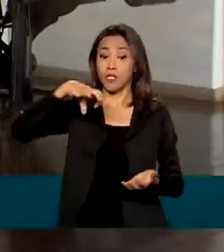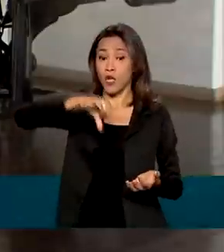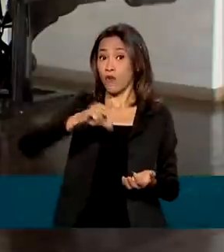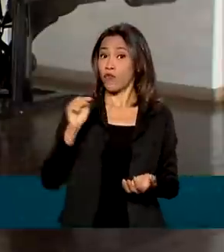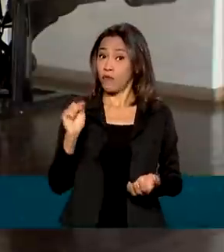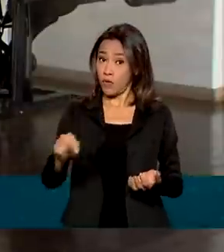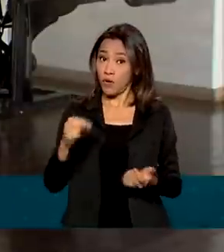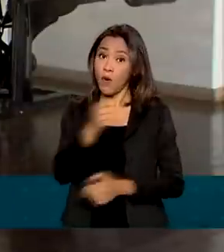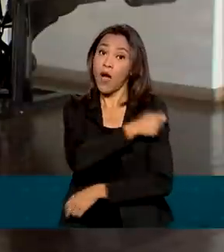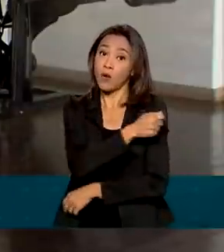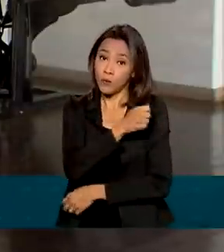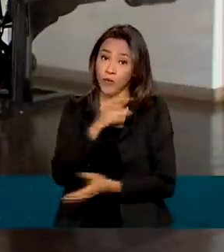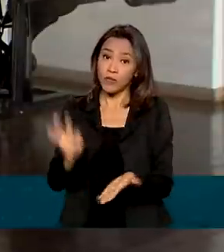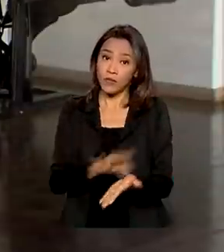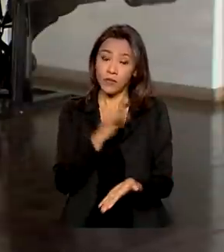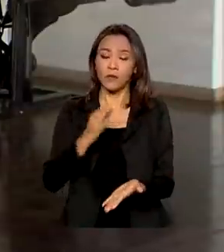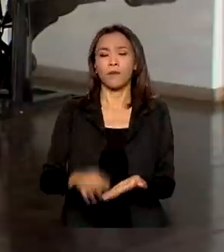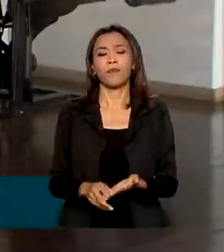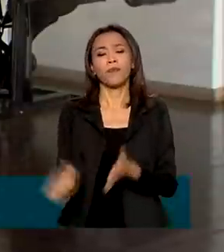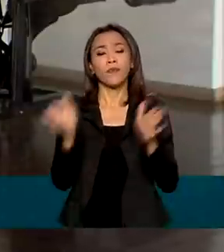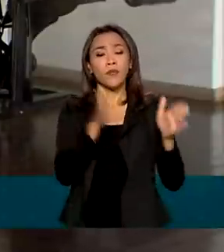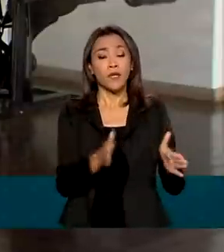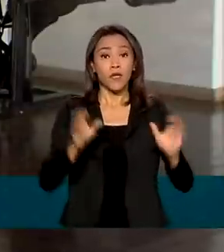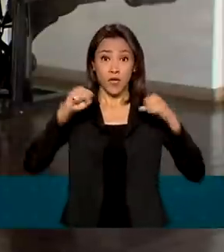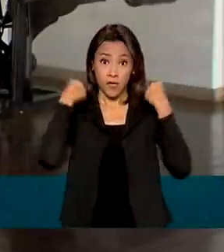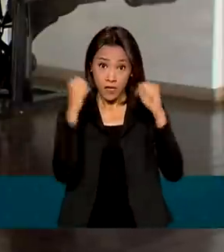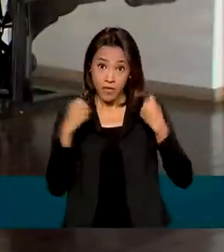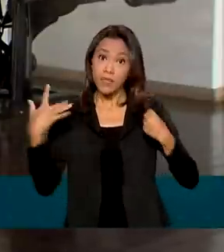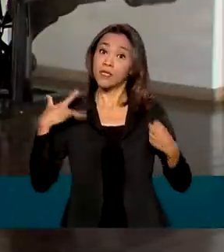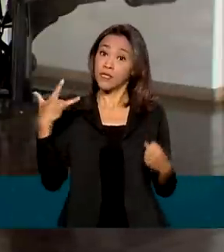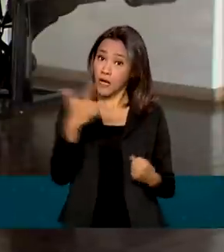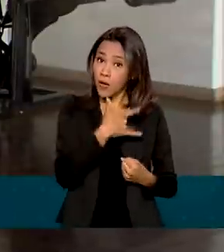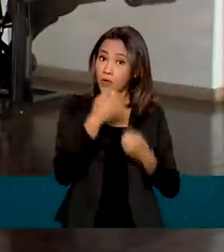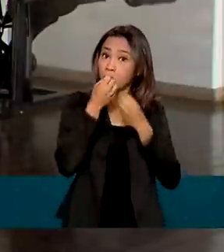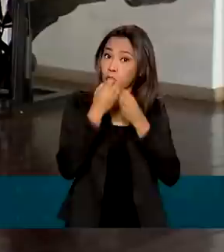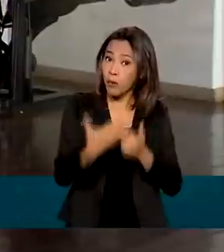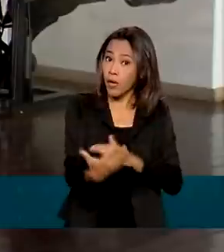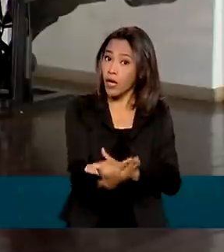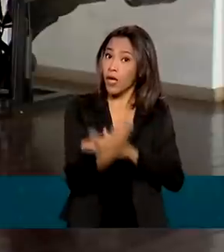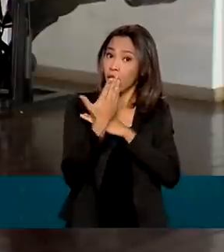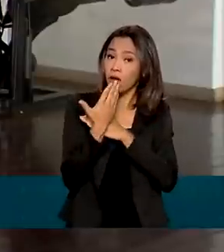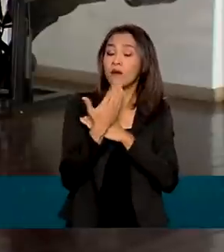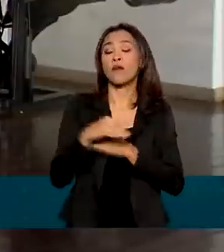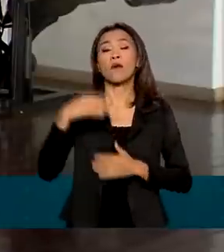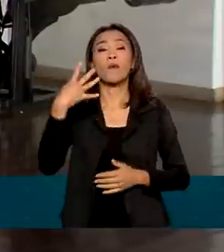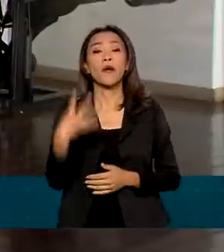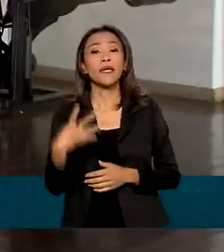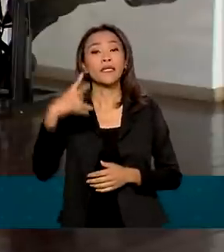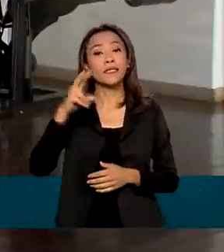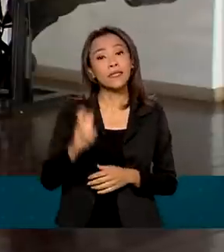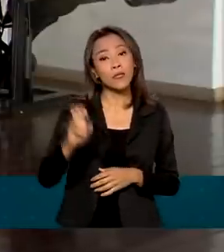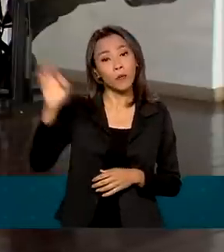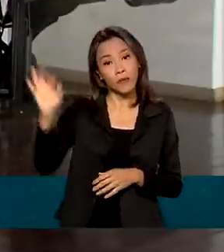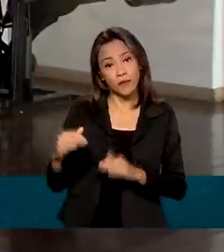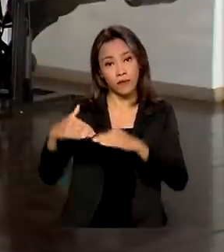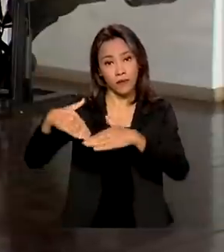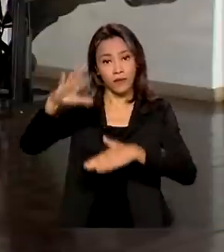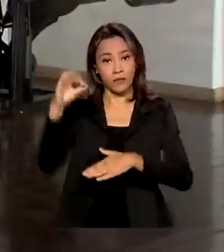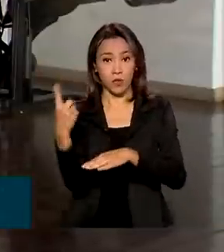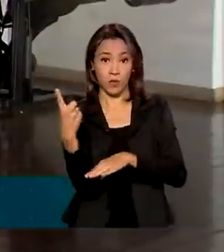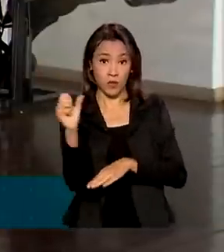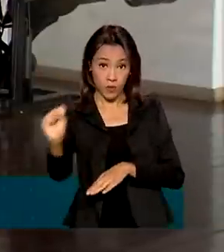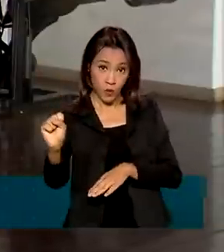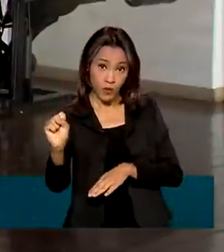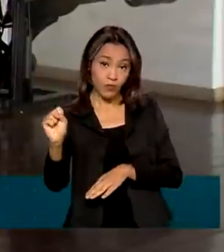Apesar dos benefícios dos exercícios, os estudos indicam que 45% da população acima dos 18